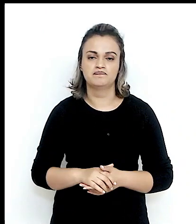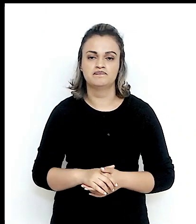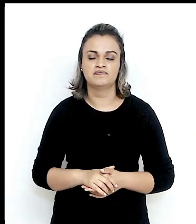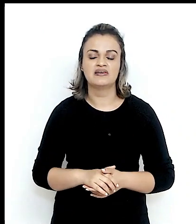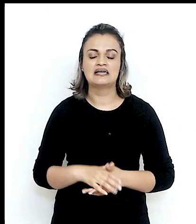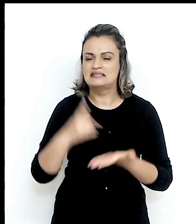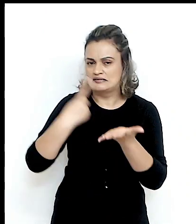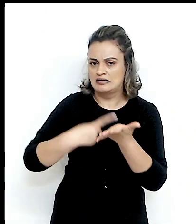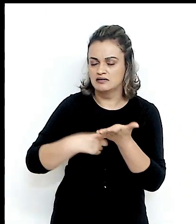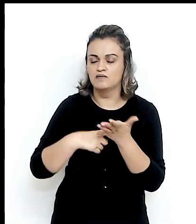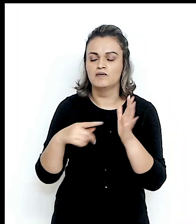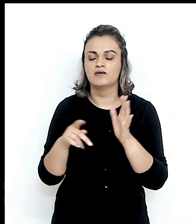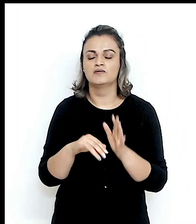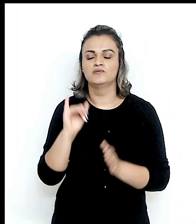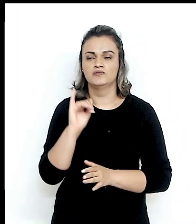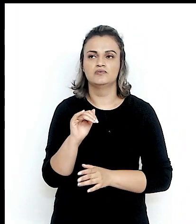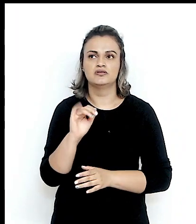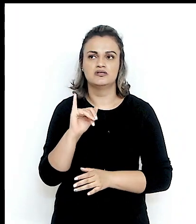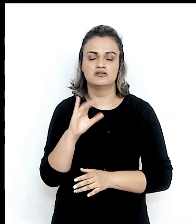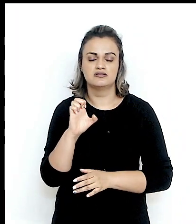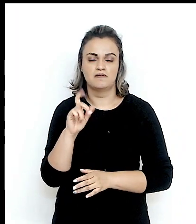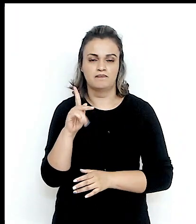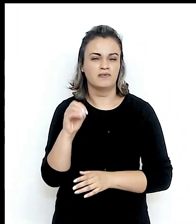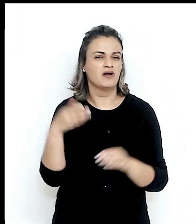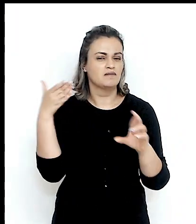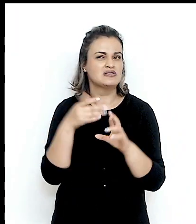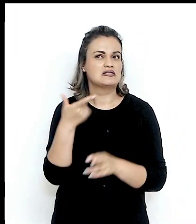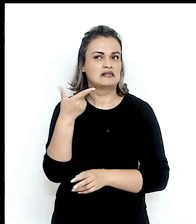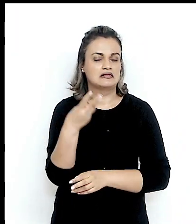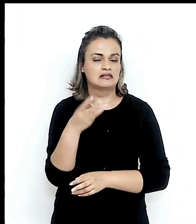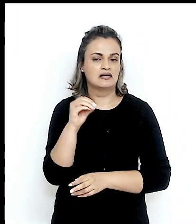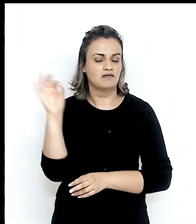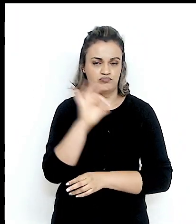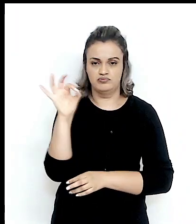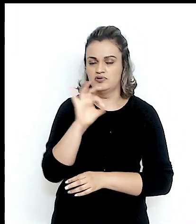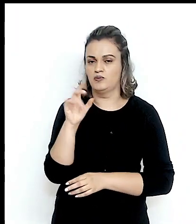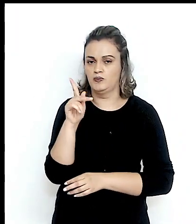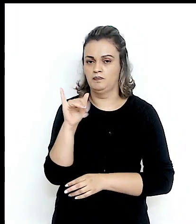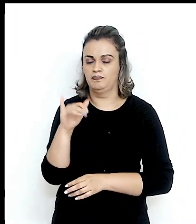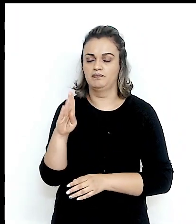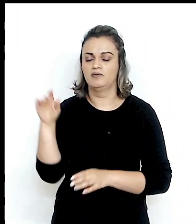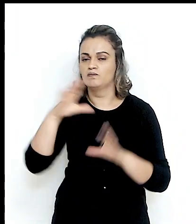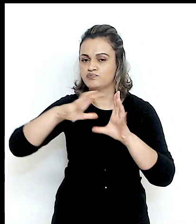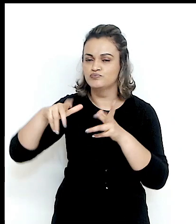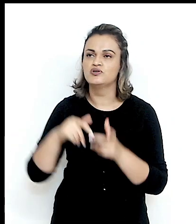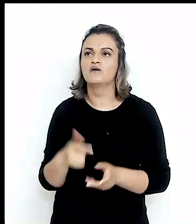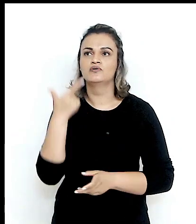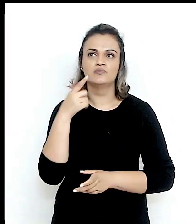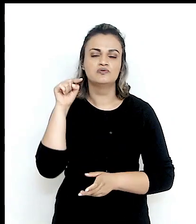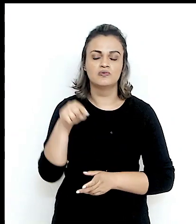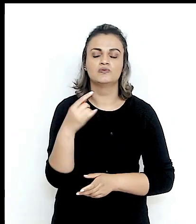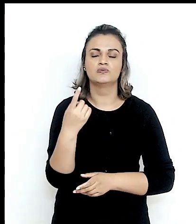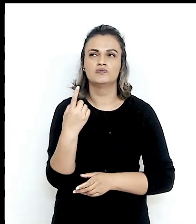tratado de livre comércio do RCEP representa hoje 30% do PIB mundial e 2,1 bilhões de